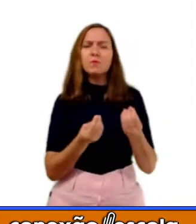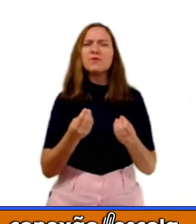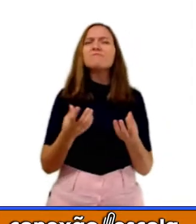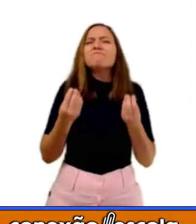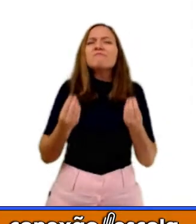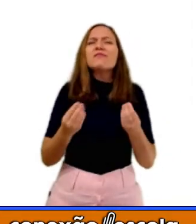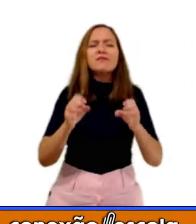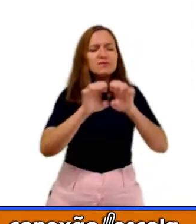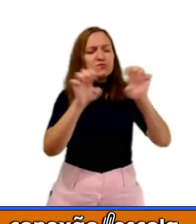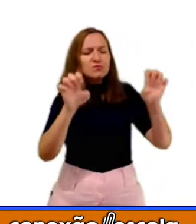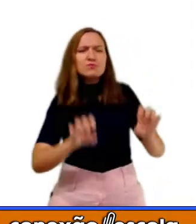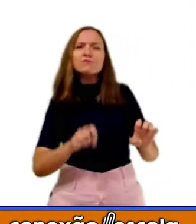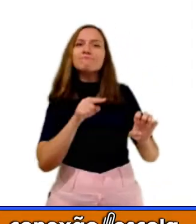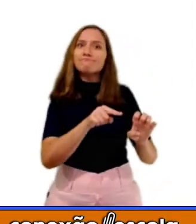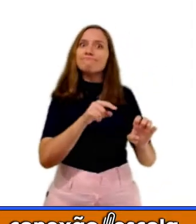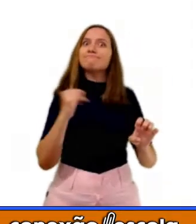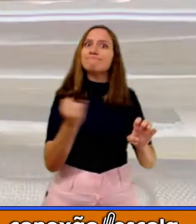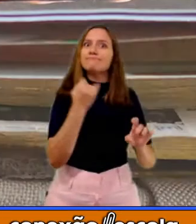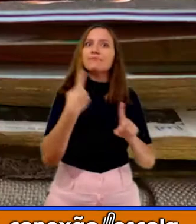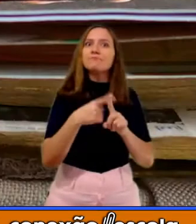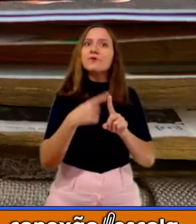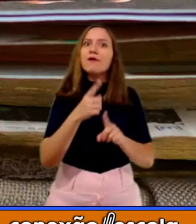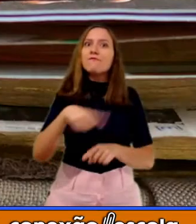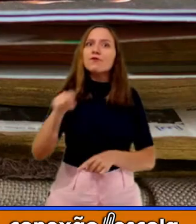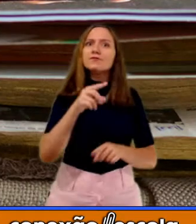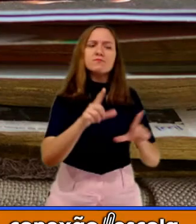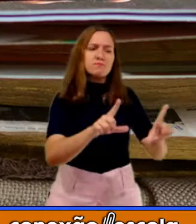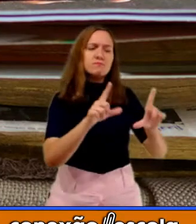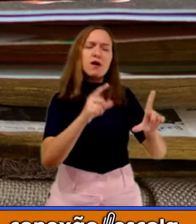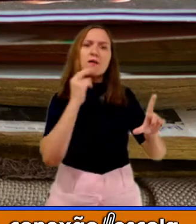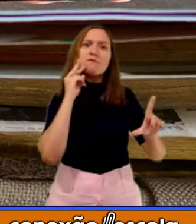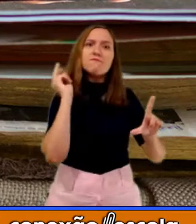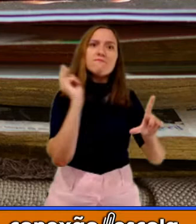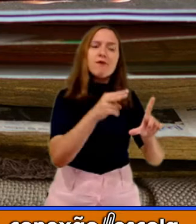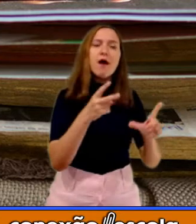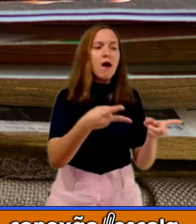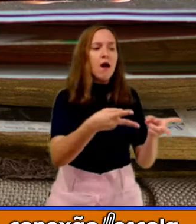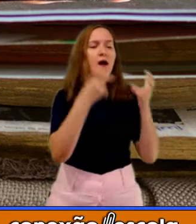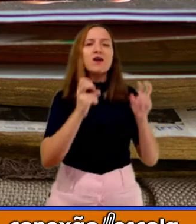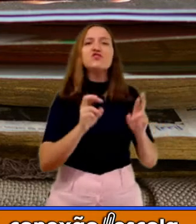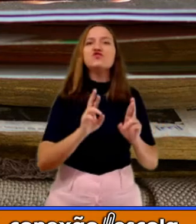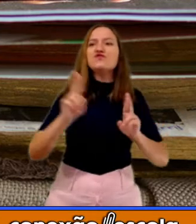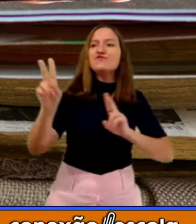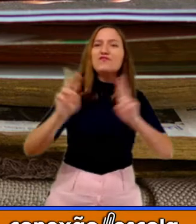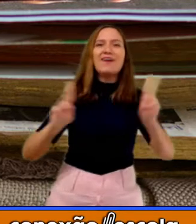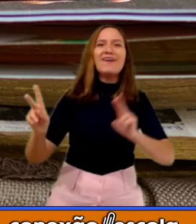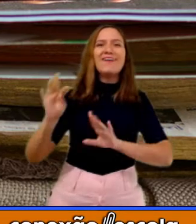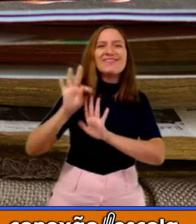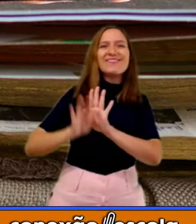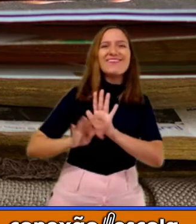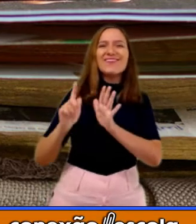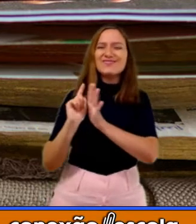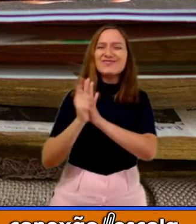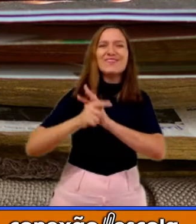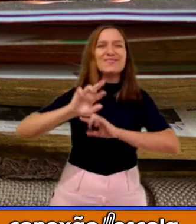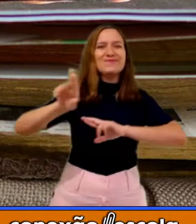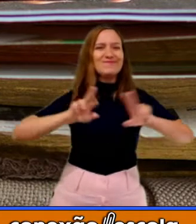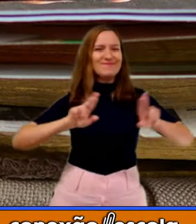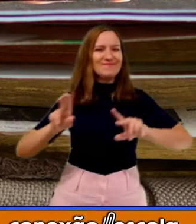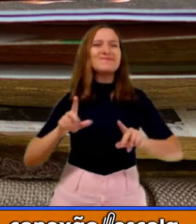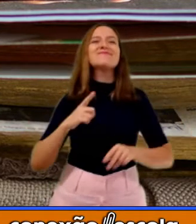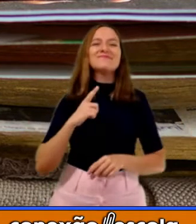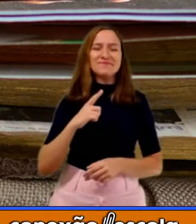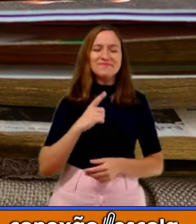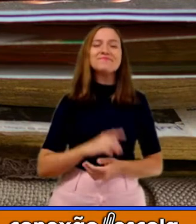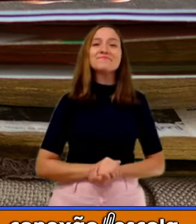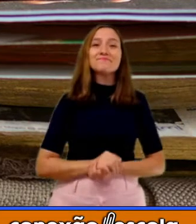estrutura? Porque quando você olhar para um bilhete, você vai diferenciá-lo e saber que é um bilhete. Bilhetes, eles